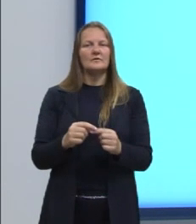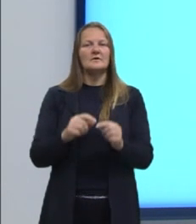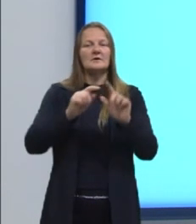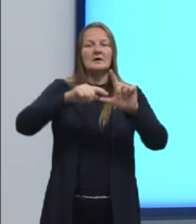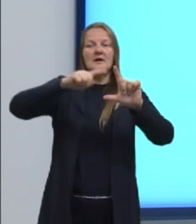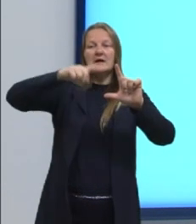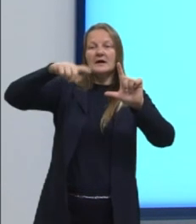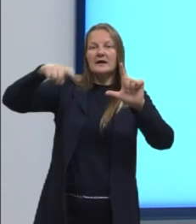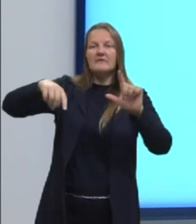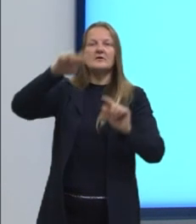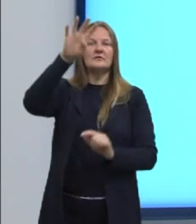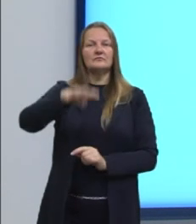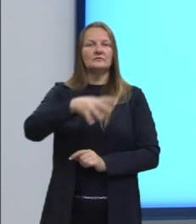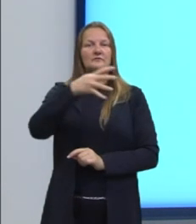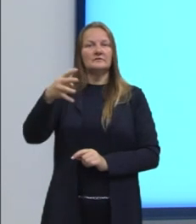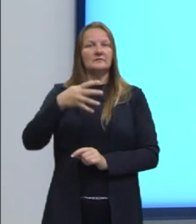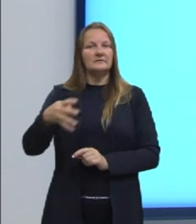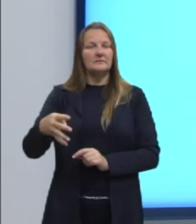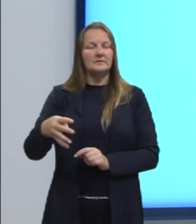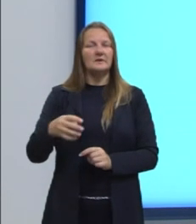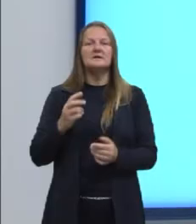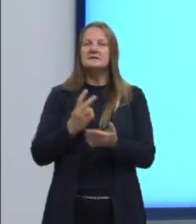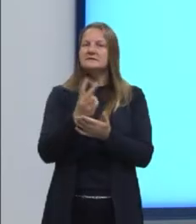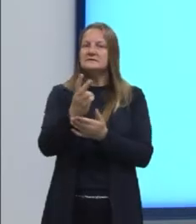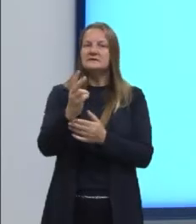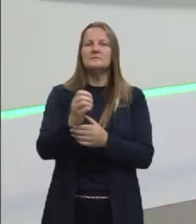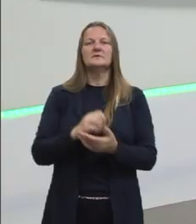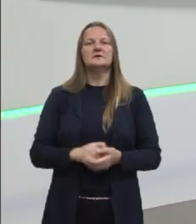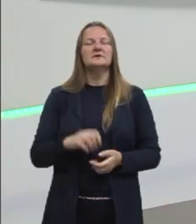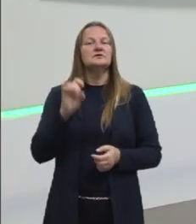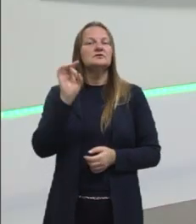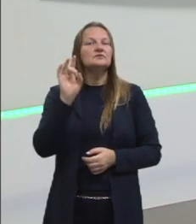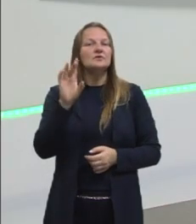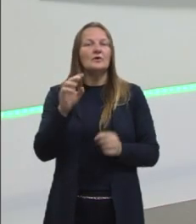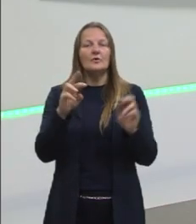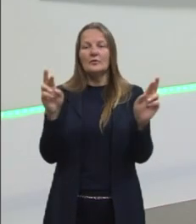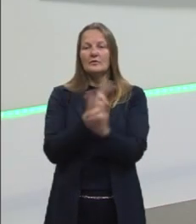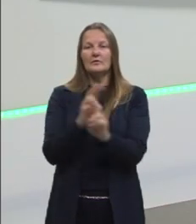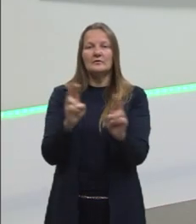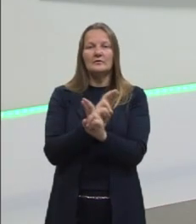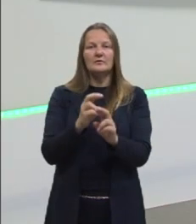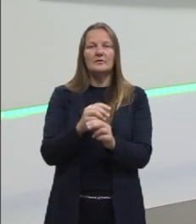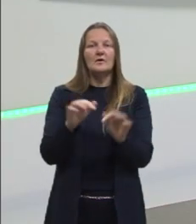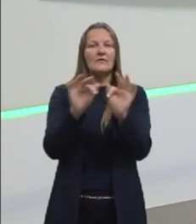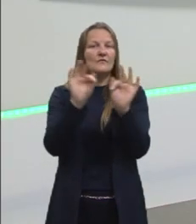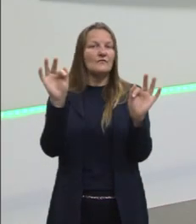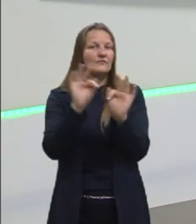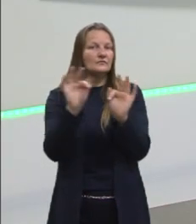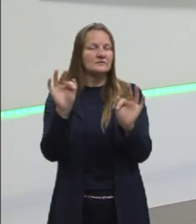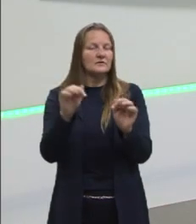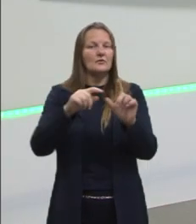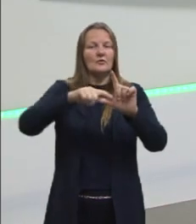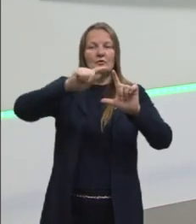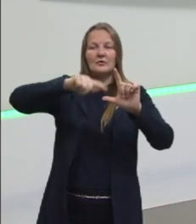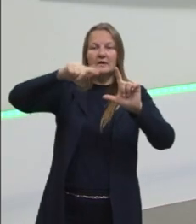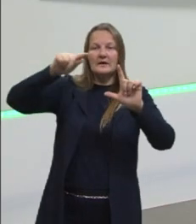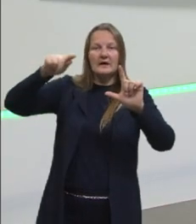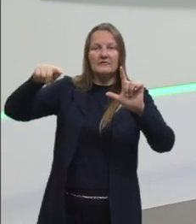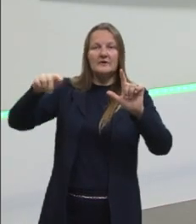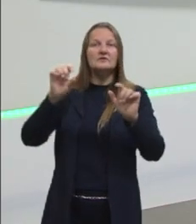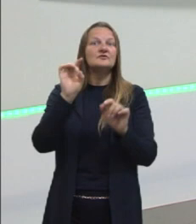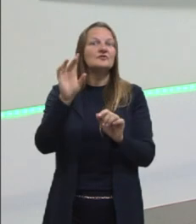tabelas, é muito comum que venha, não só relacionado com função, porque gráfico não está